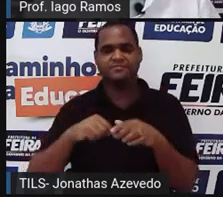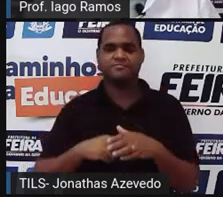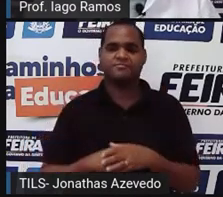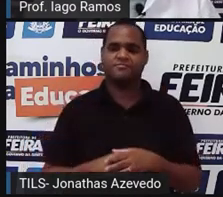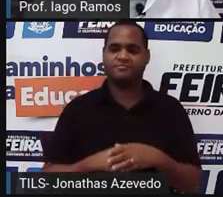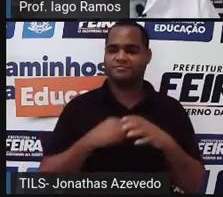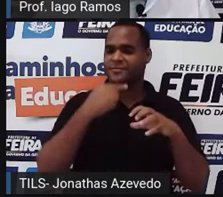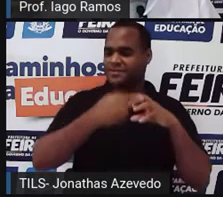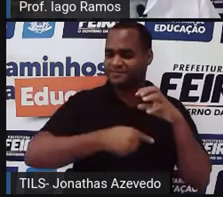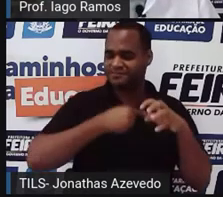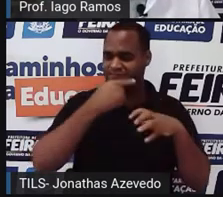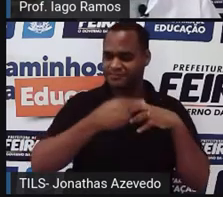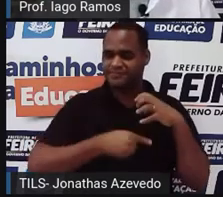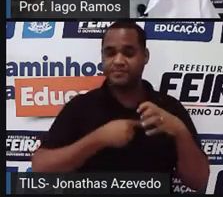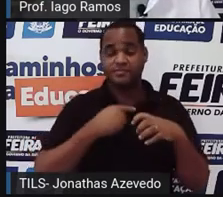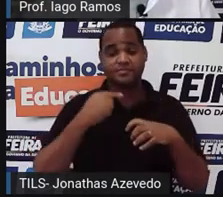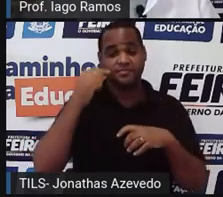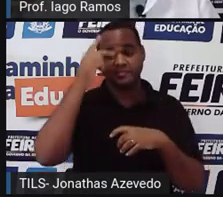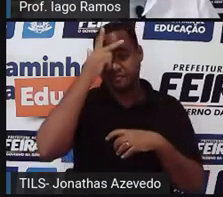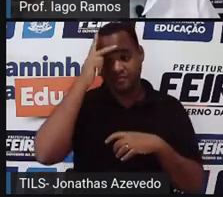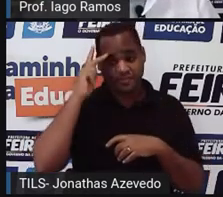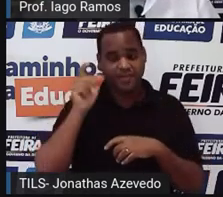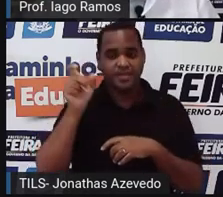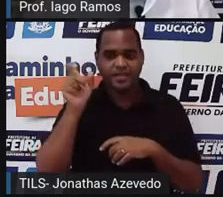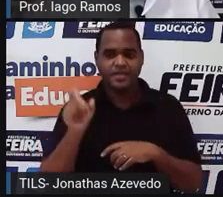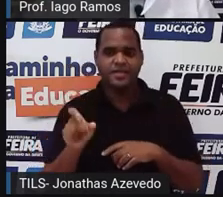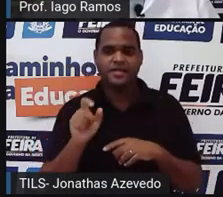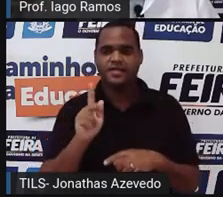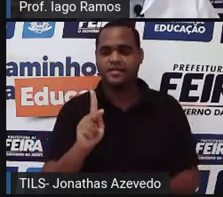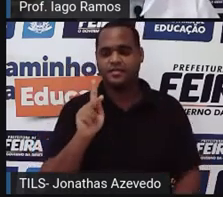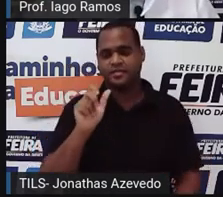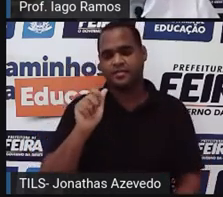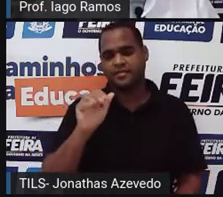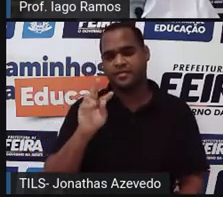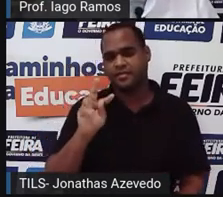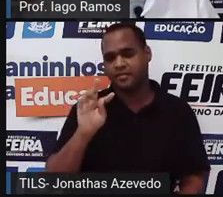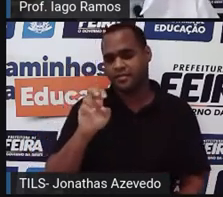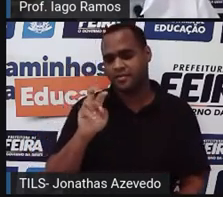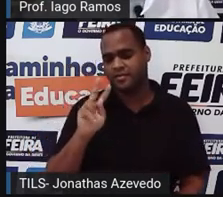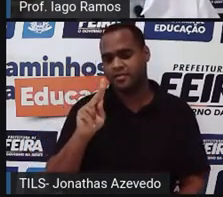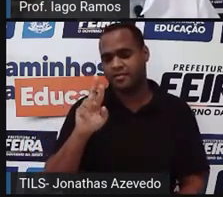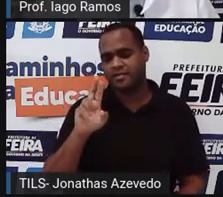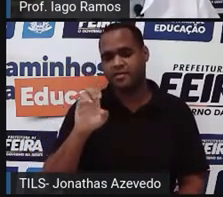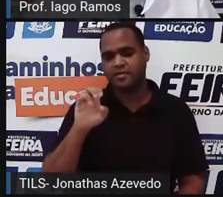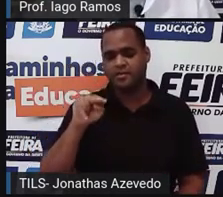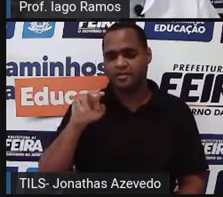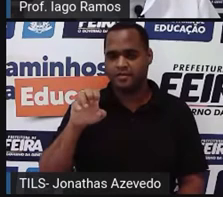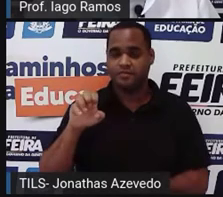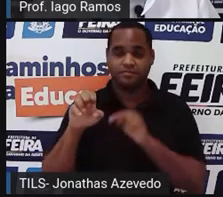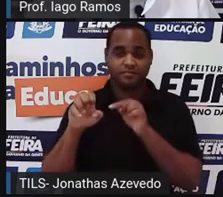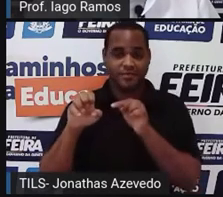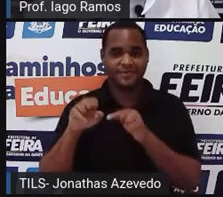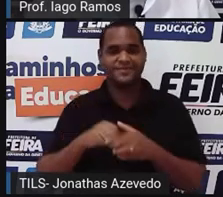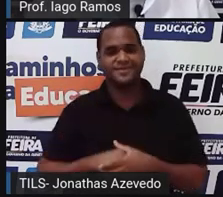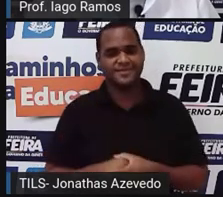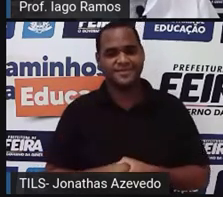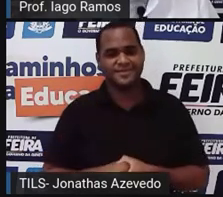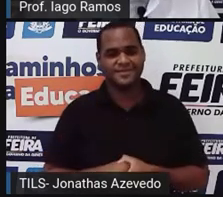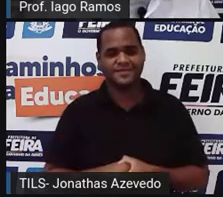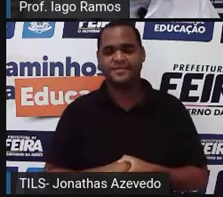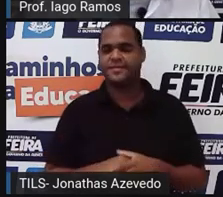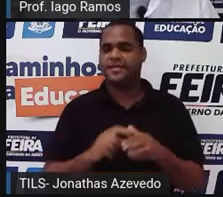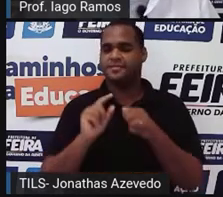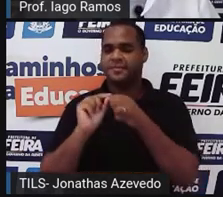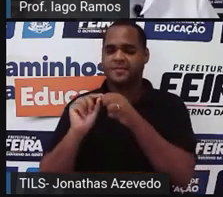E a pessoa é a Catherine Johnson, tá bom? Ela